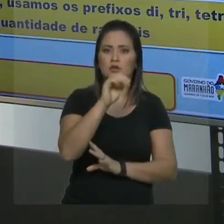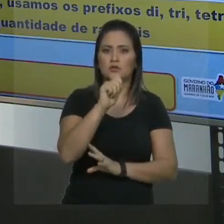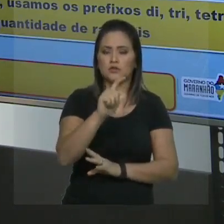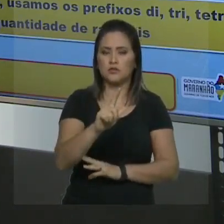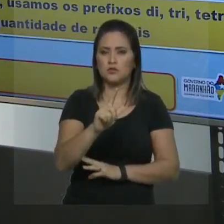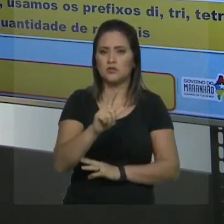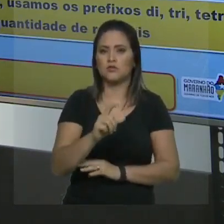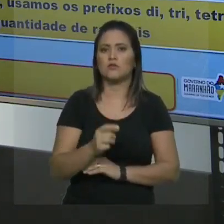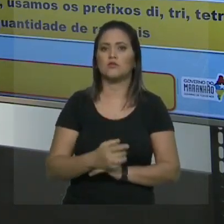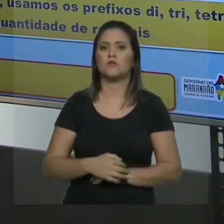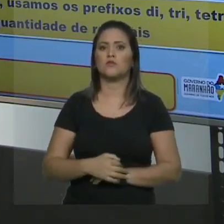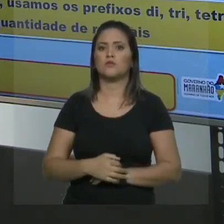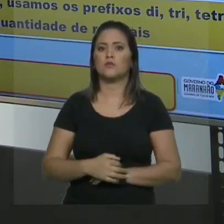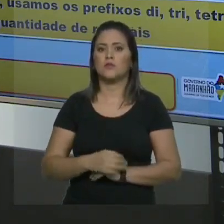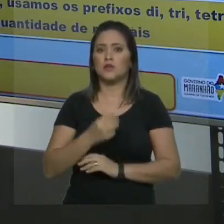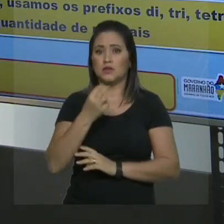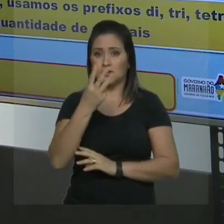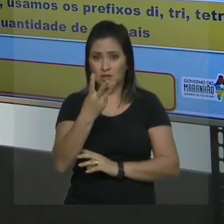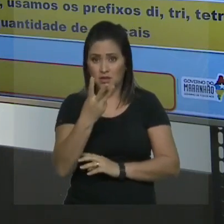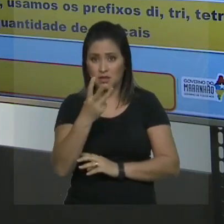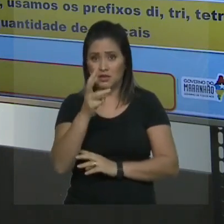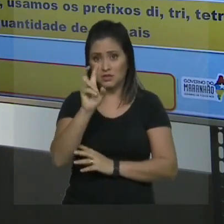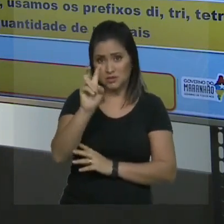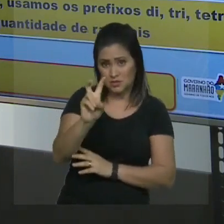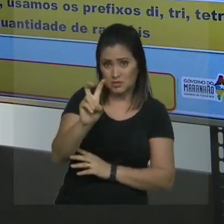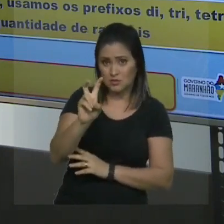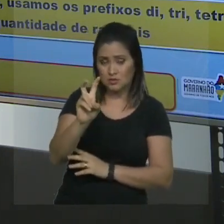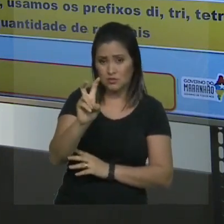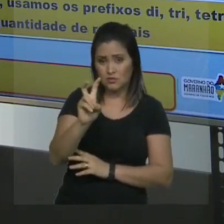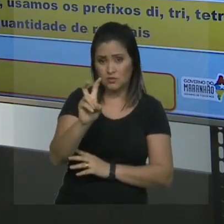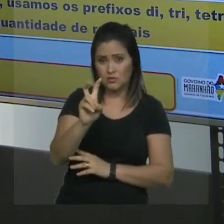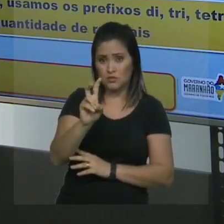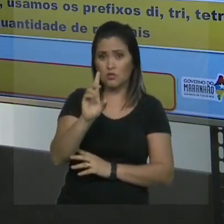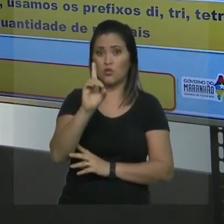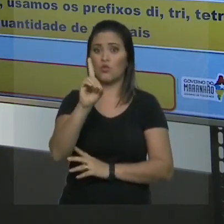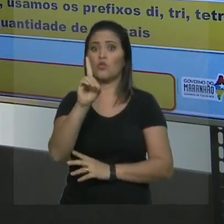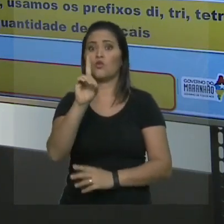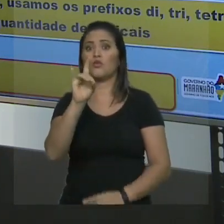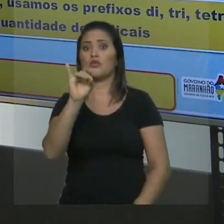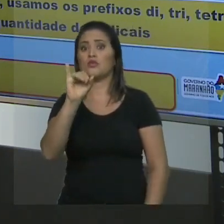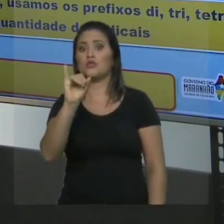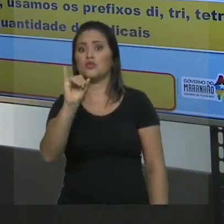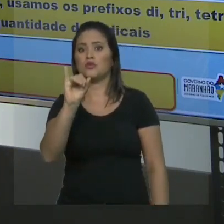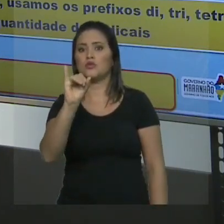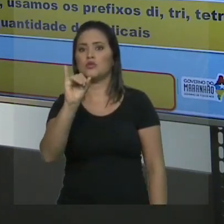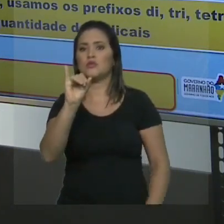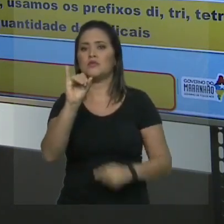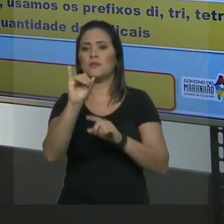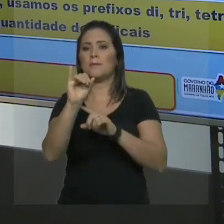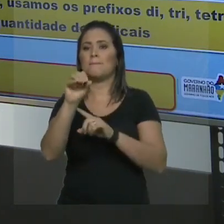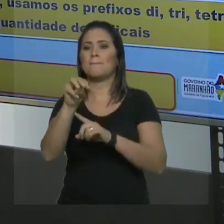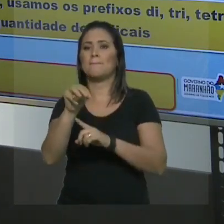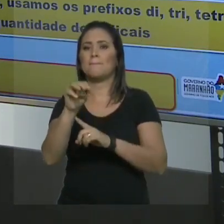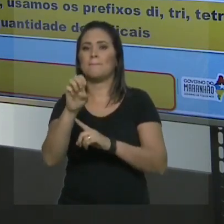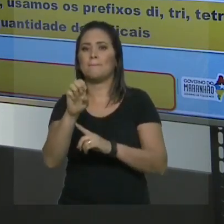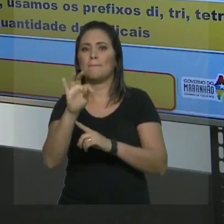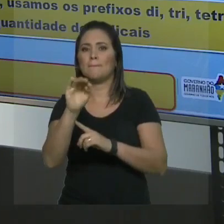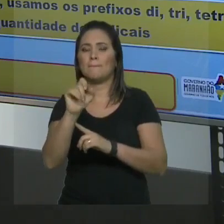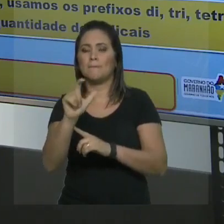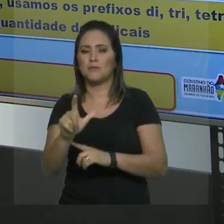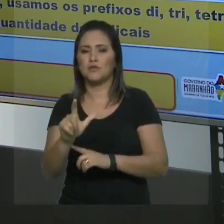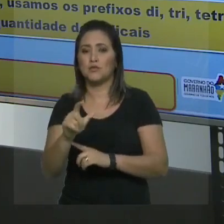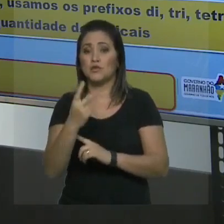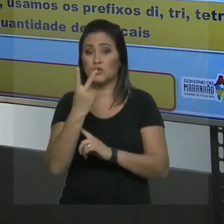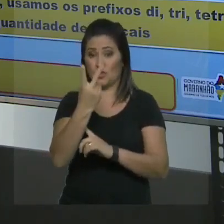5 metil, eu coloco 3, 5 de metil. Ok? Ou seja, tem